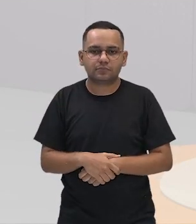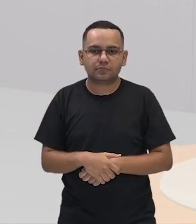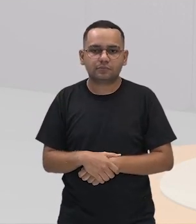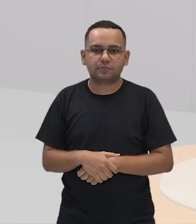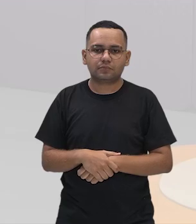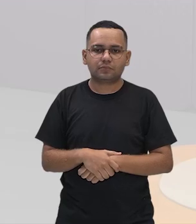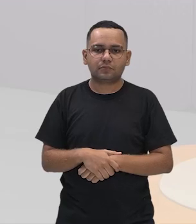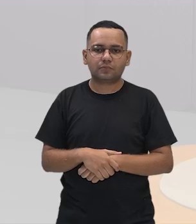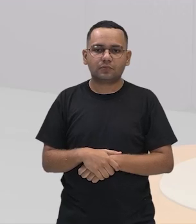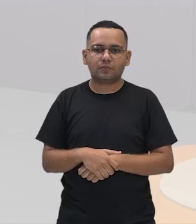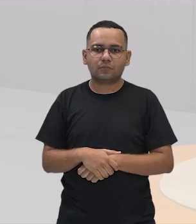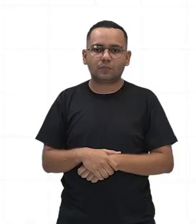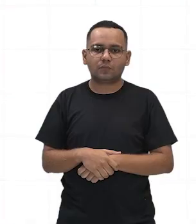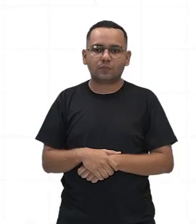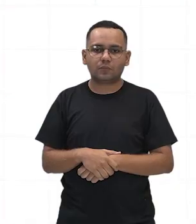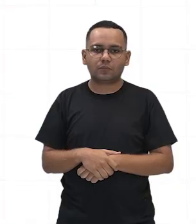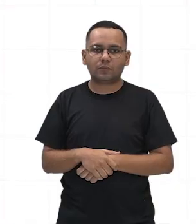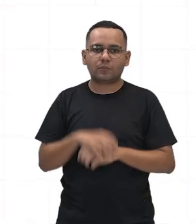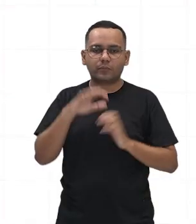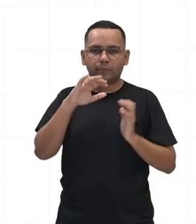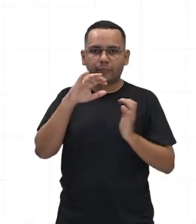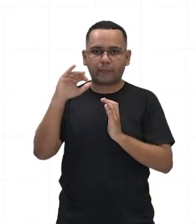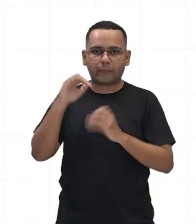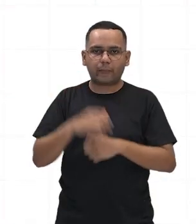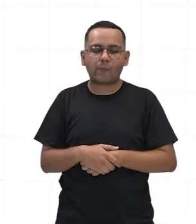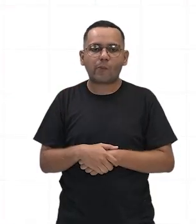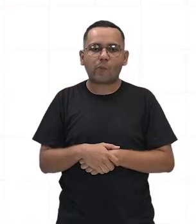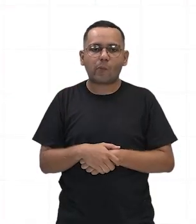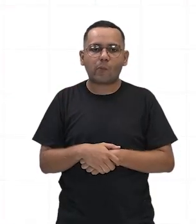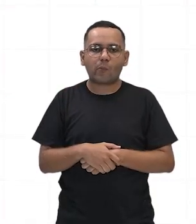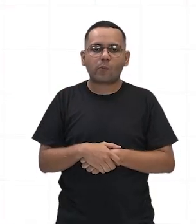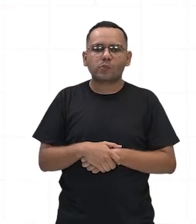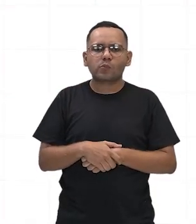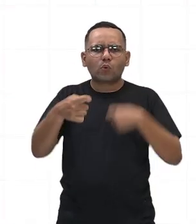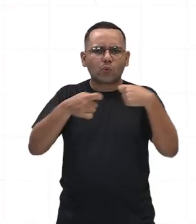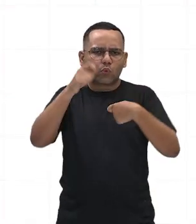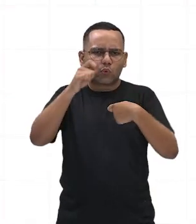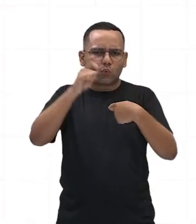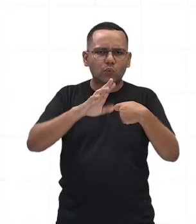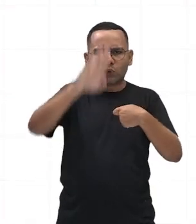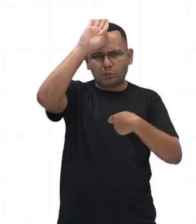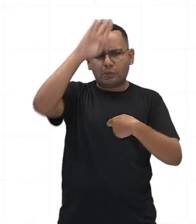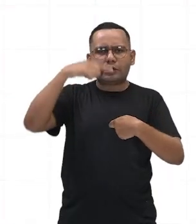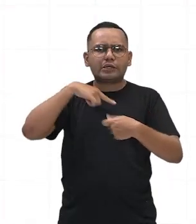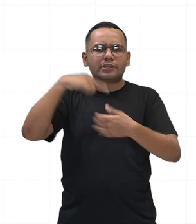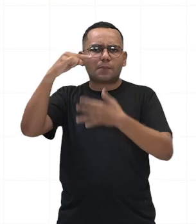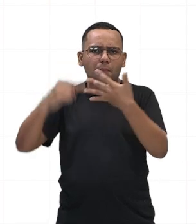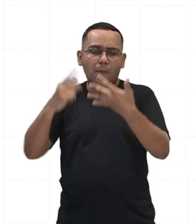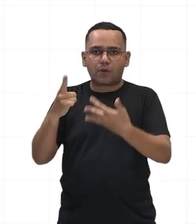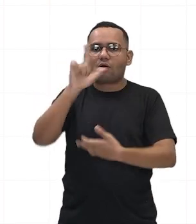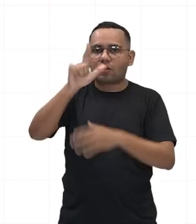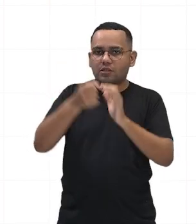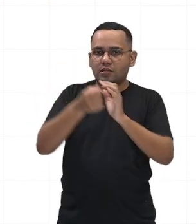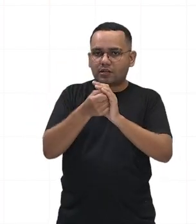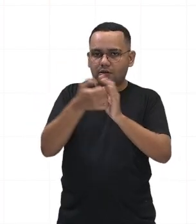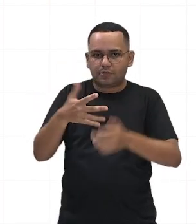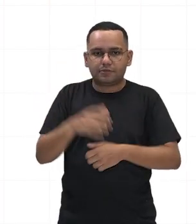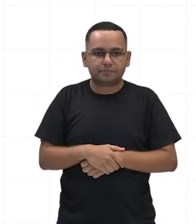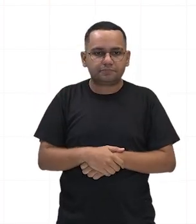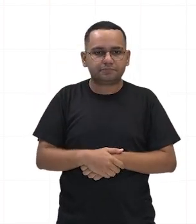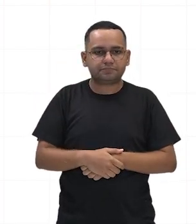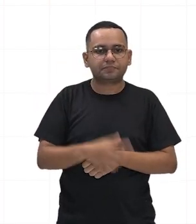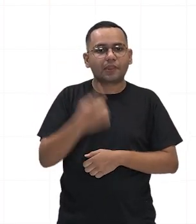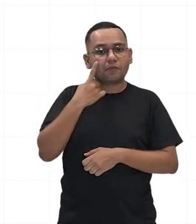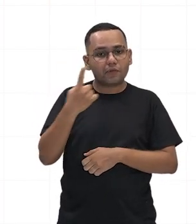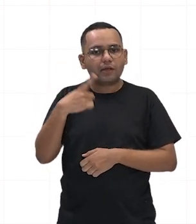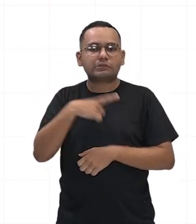Roma e o resultado das conquistas. Grandes transformações sociais, econômicas, políticas e culturais